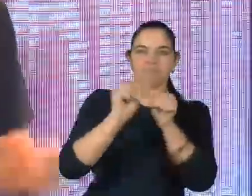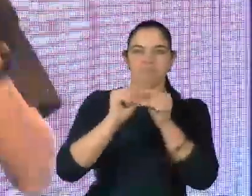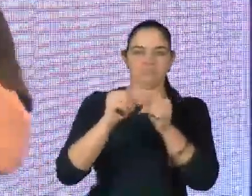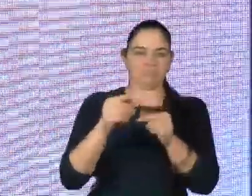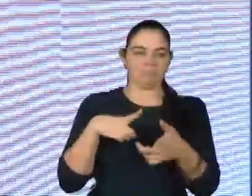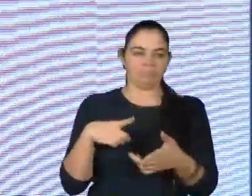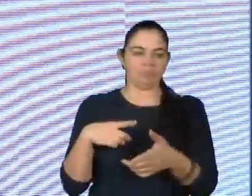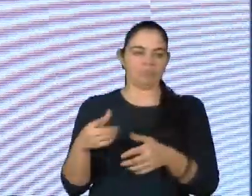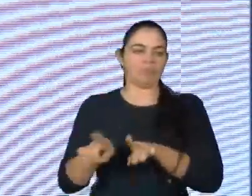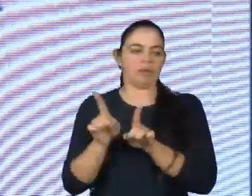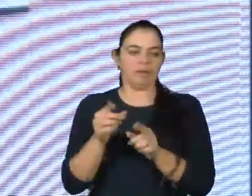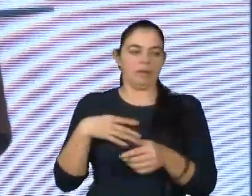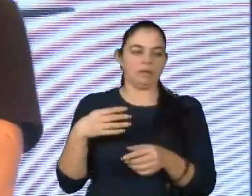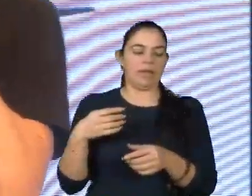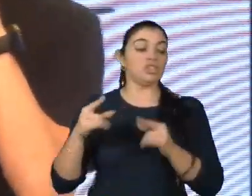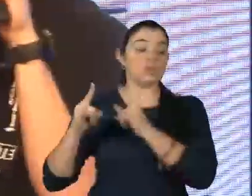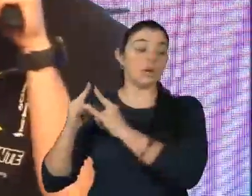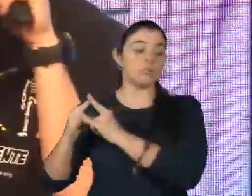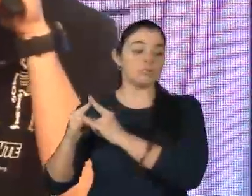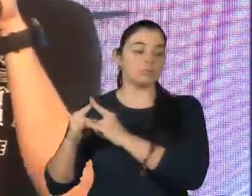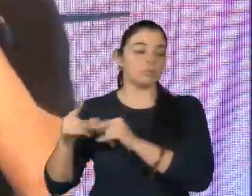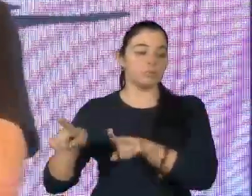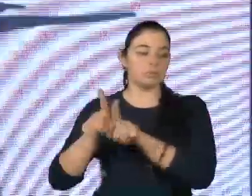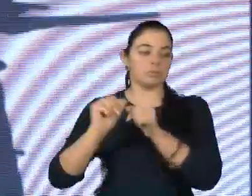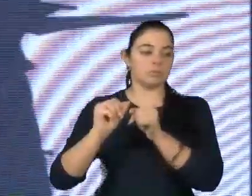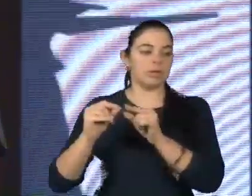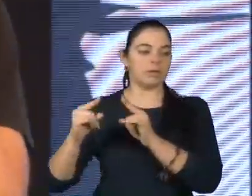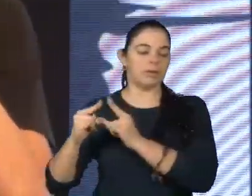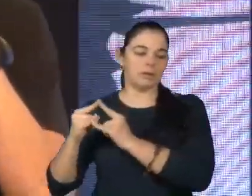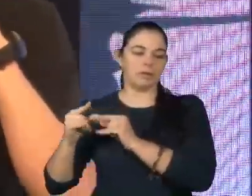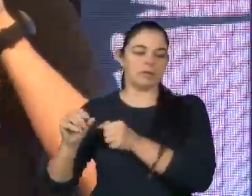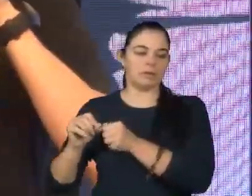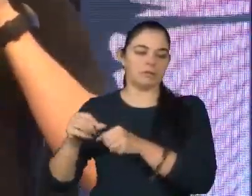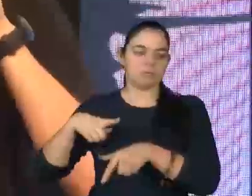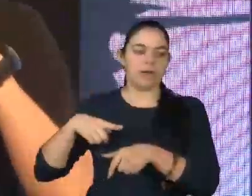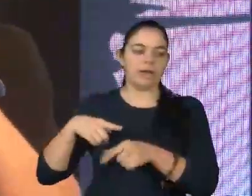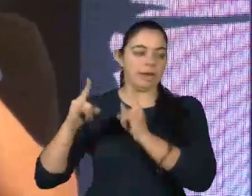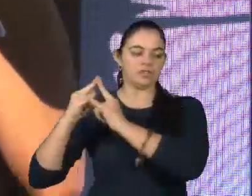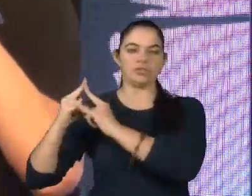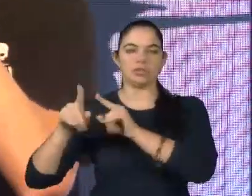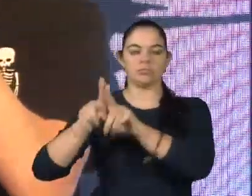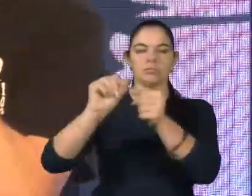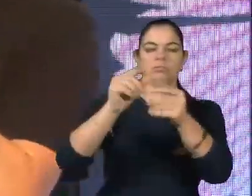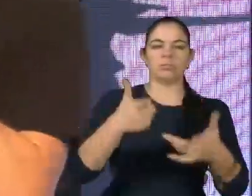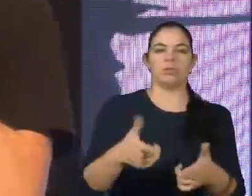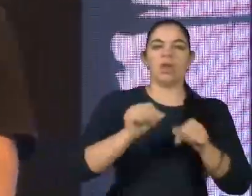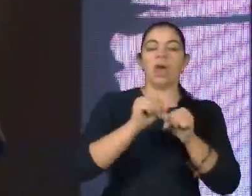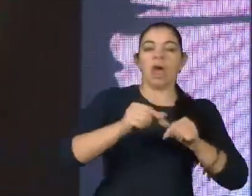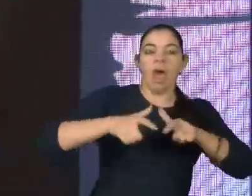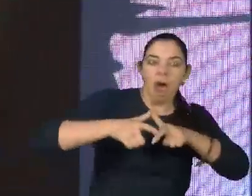assistencialista, ou seja, muito de curto prazo, de resolver um problema, abrindo um rápido parênteses.